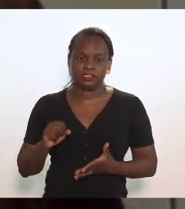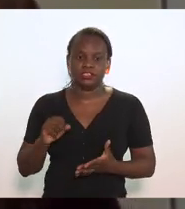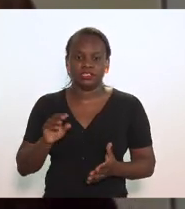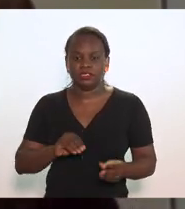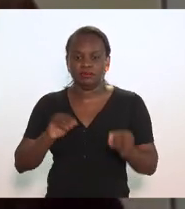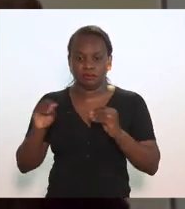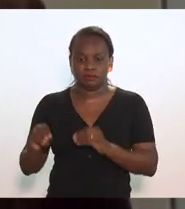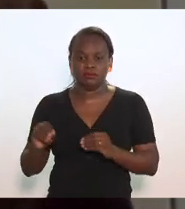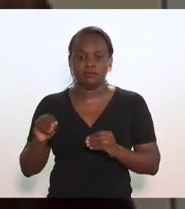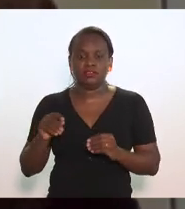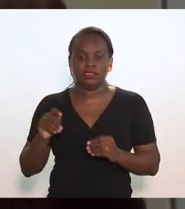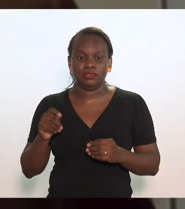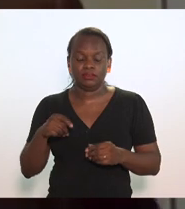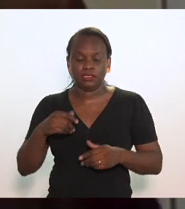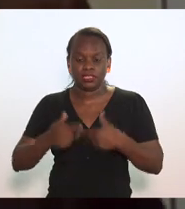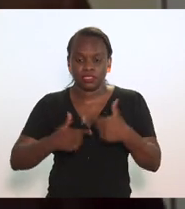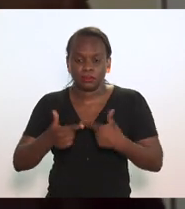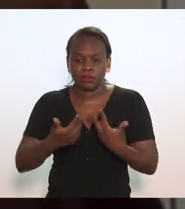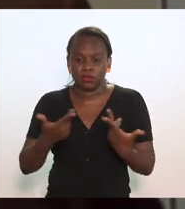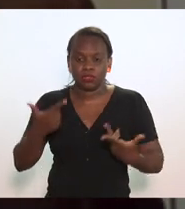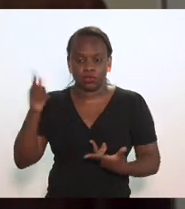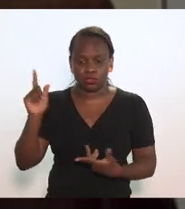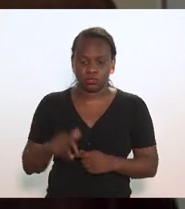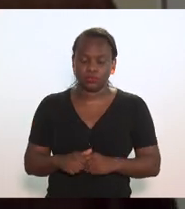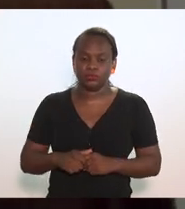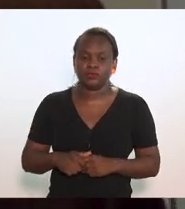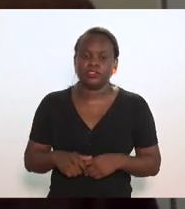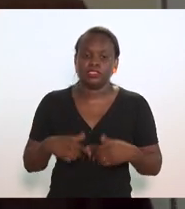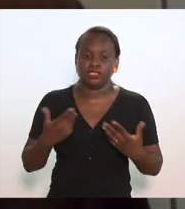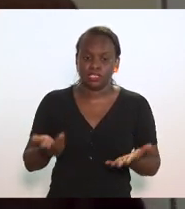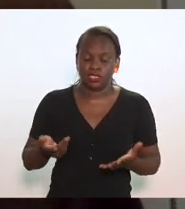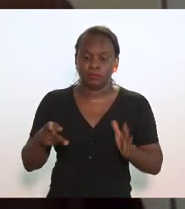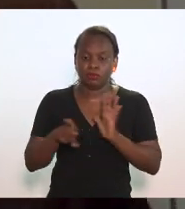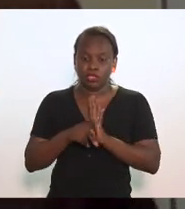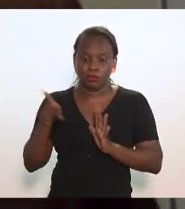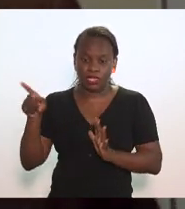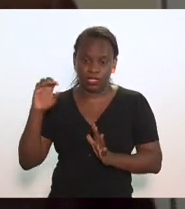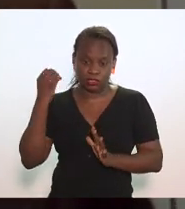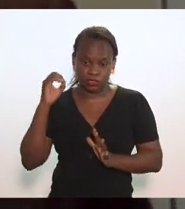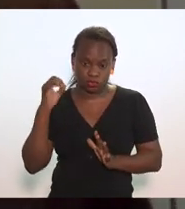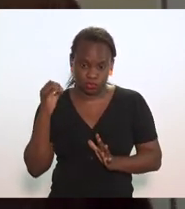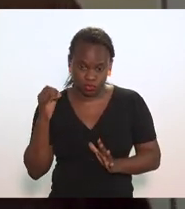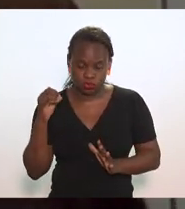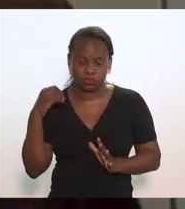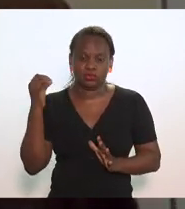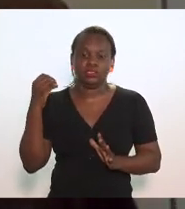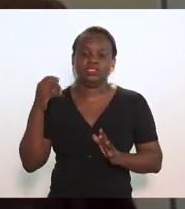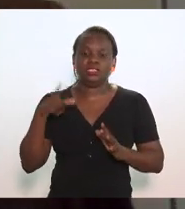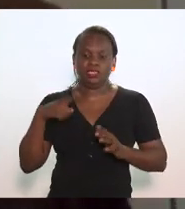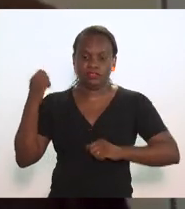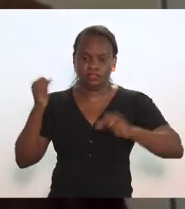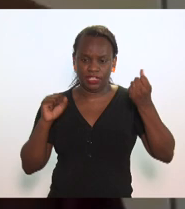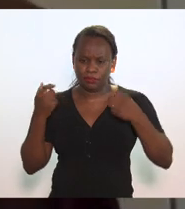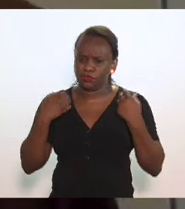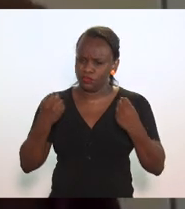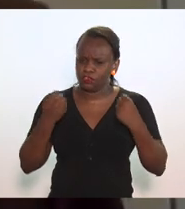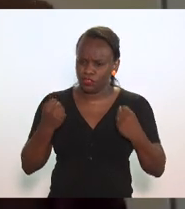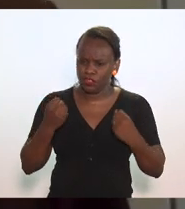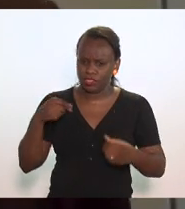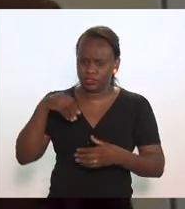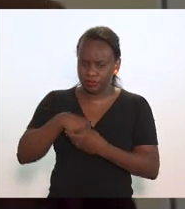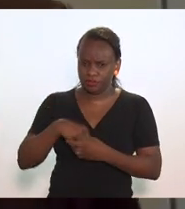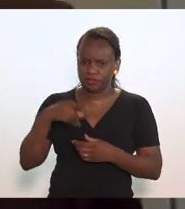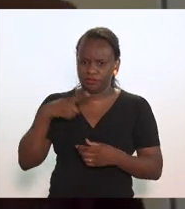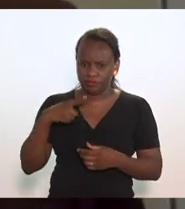subsequente. A indústria do Rio Grande do Sul, por exemplo, que é uma indústria que é muito forte aqui dentro,